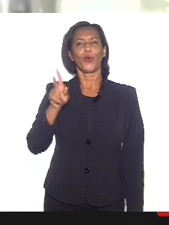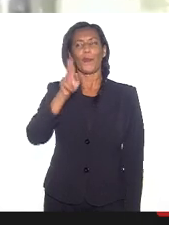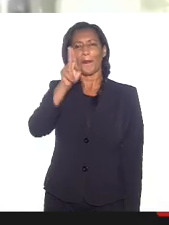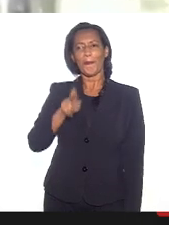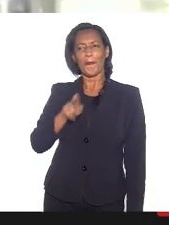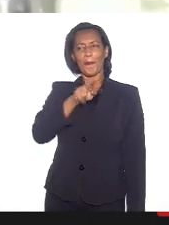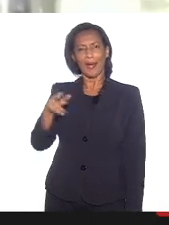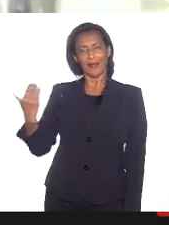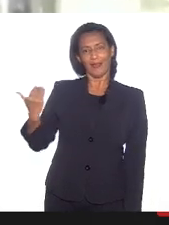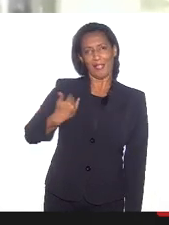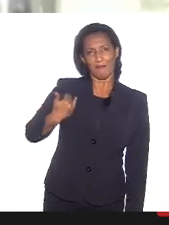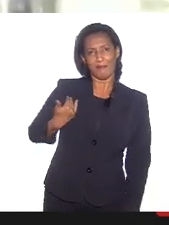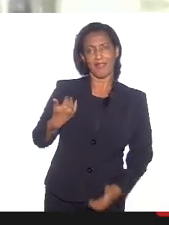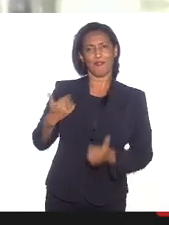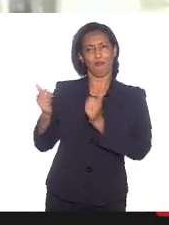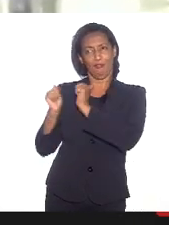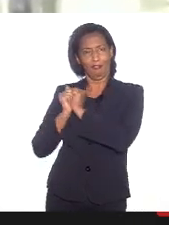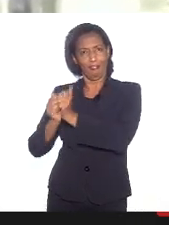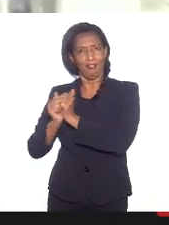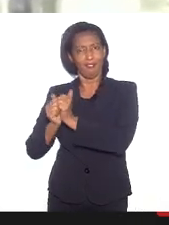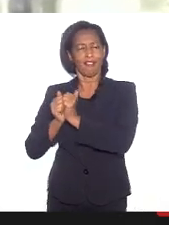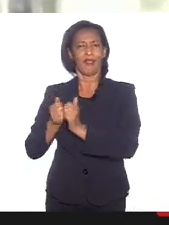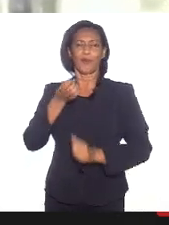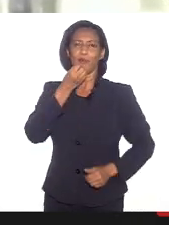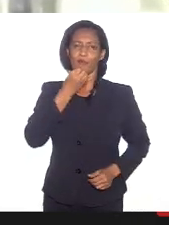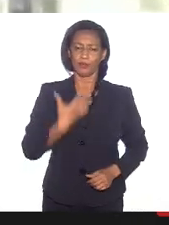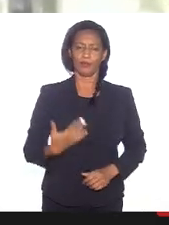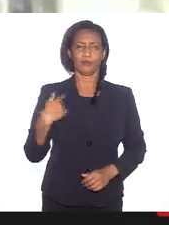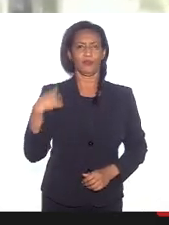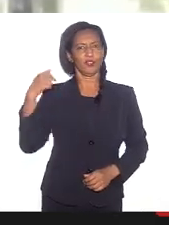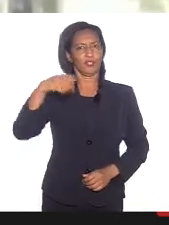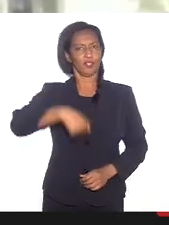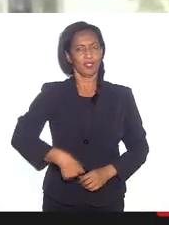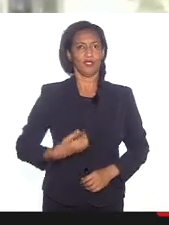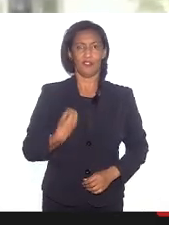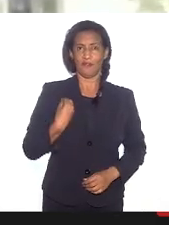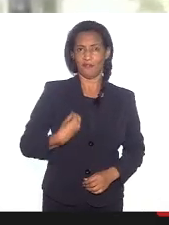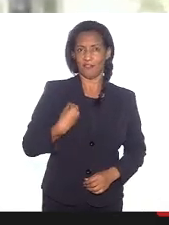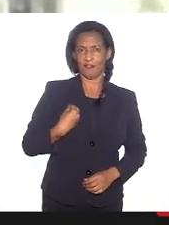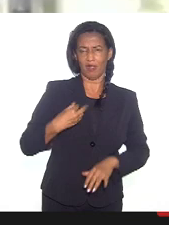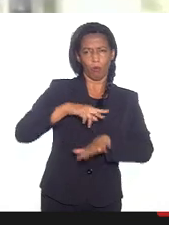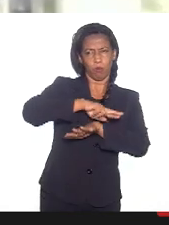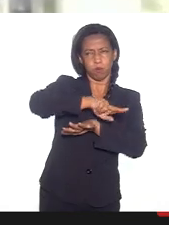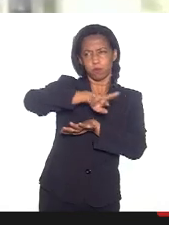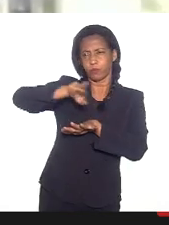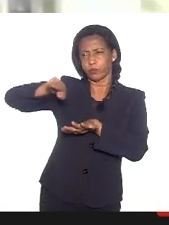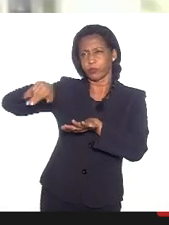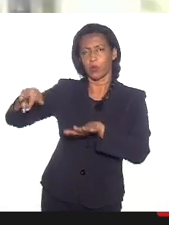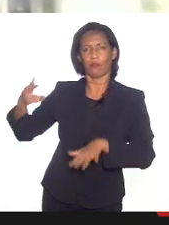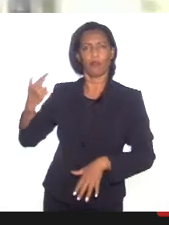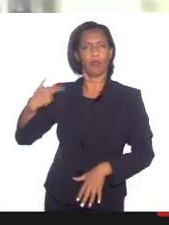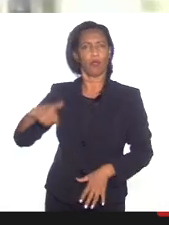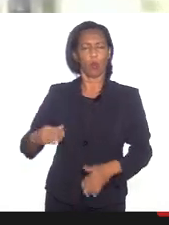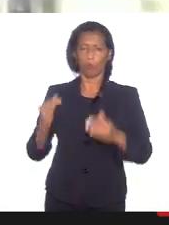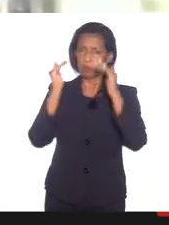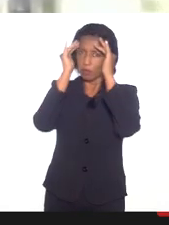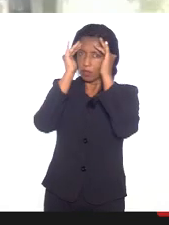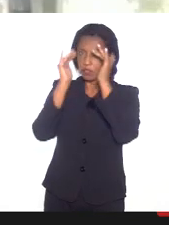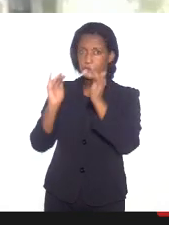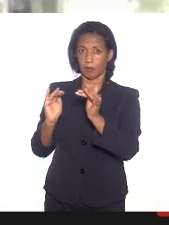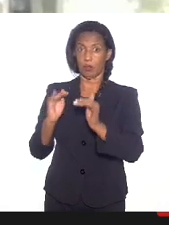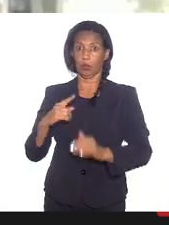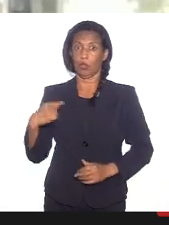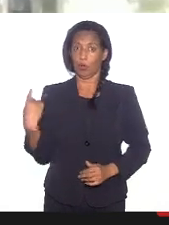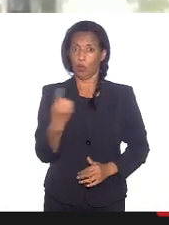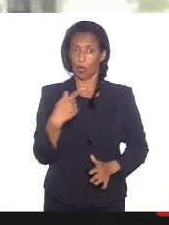parceiro, companheiro, é muito bom eu estar aqui vivendo com essa diversidade religiosa, com tanto respeito, nós